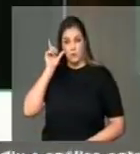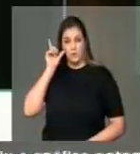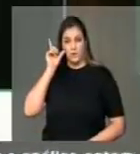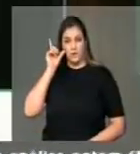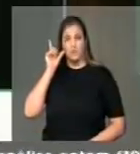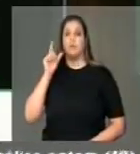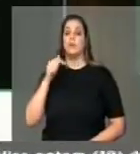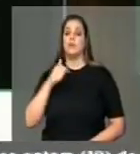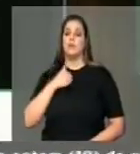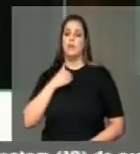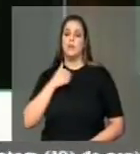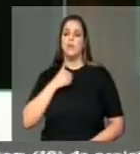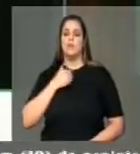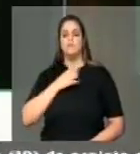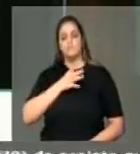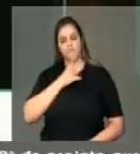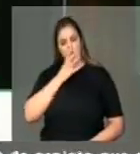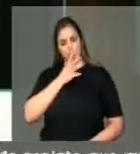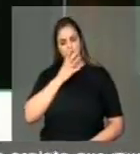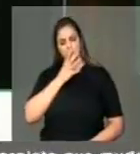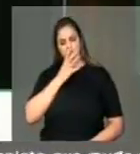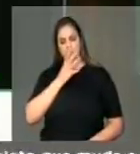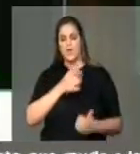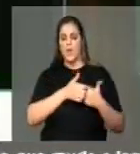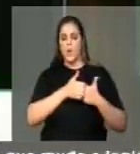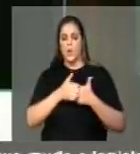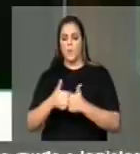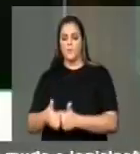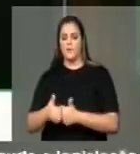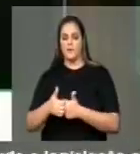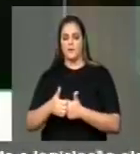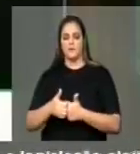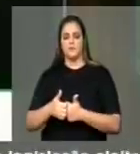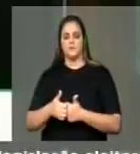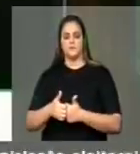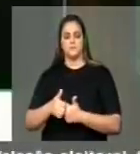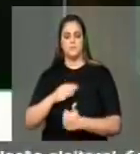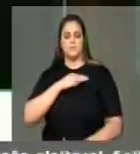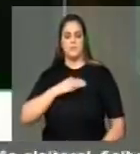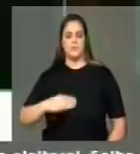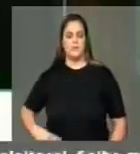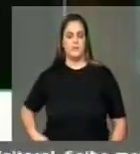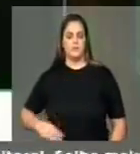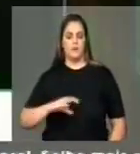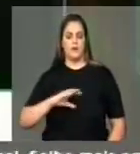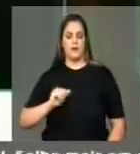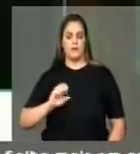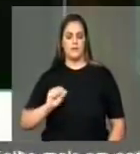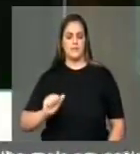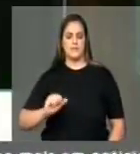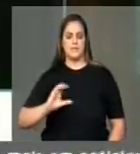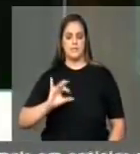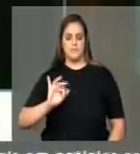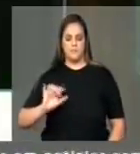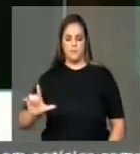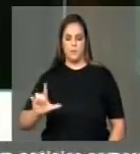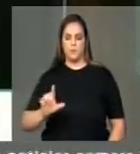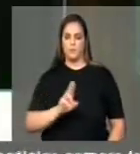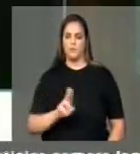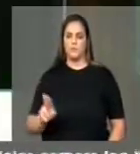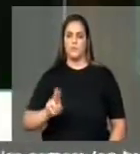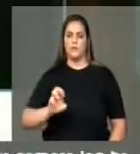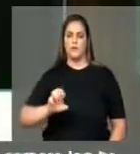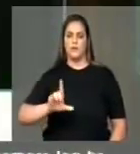de acompanhar o nosso ministro, chefe da Casa Civil, ministro Eliseu